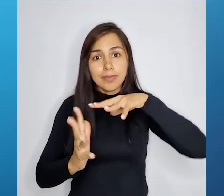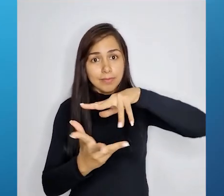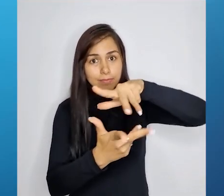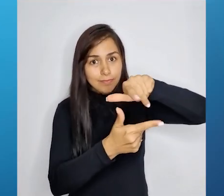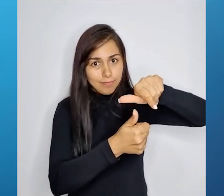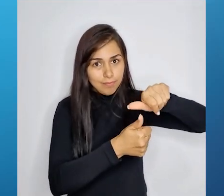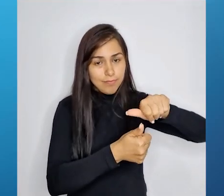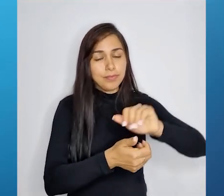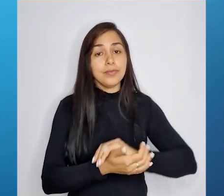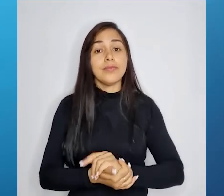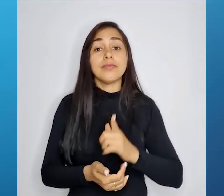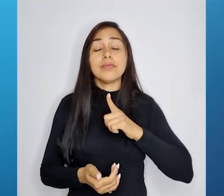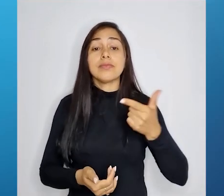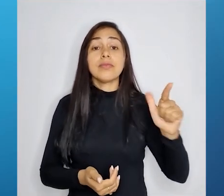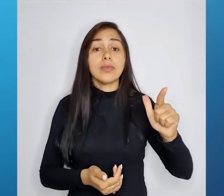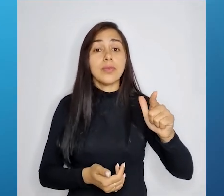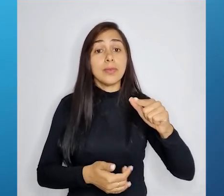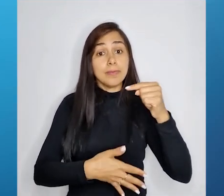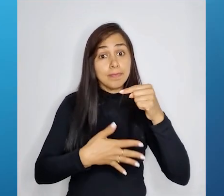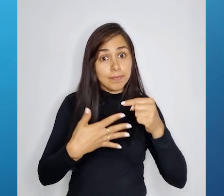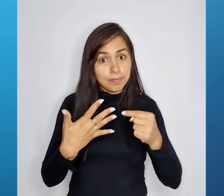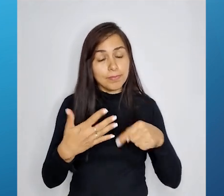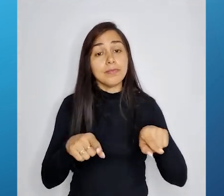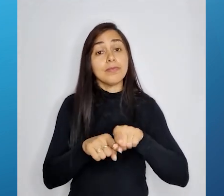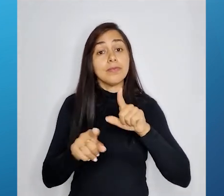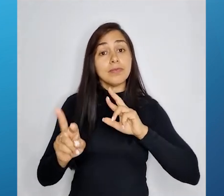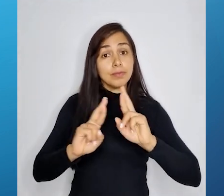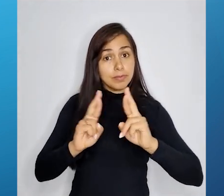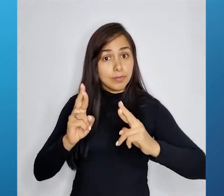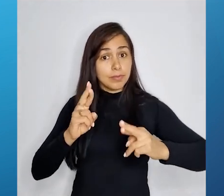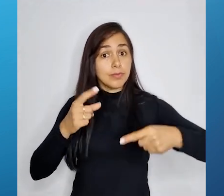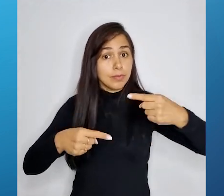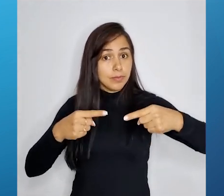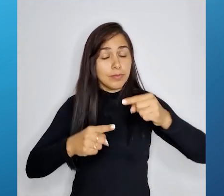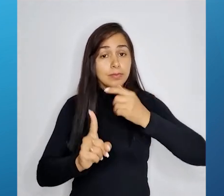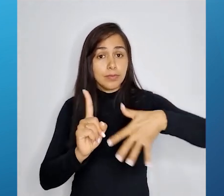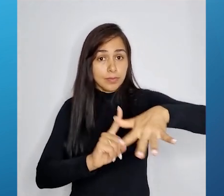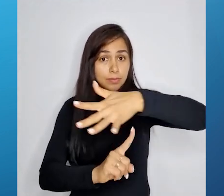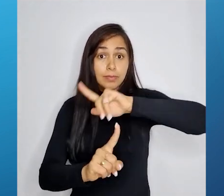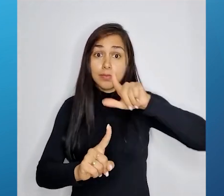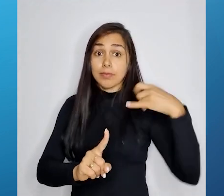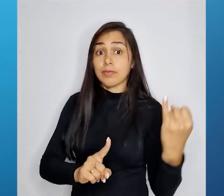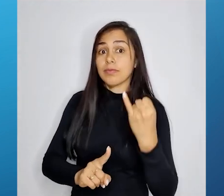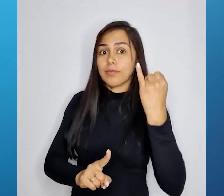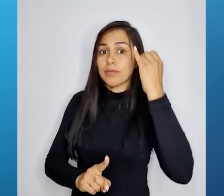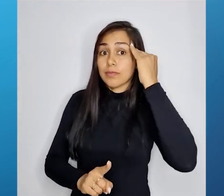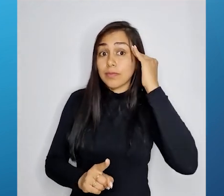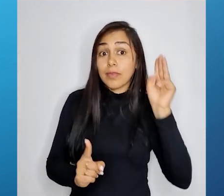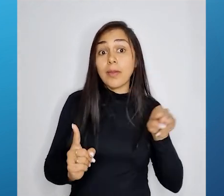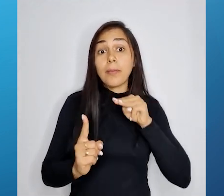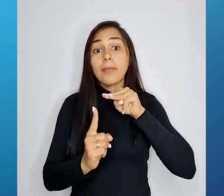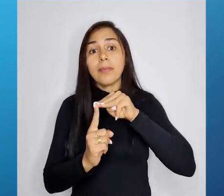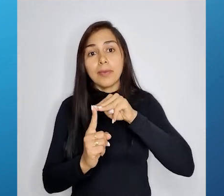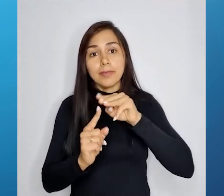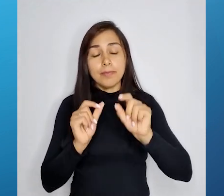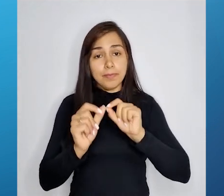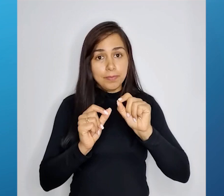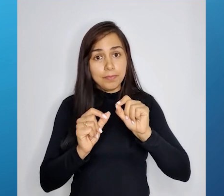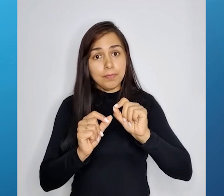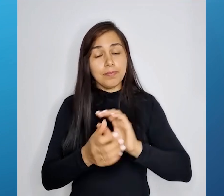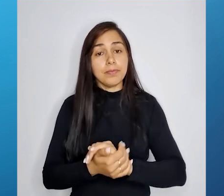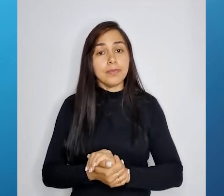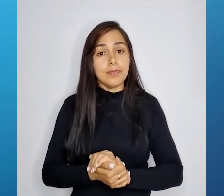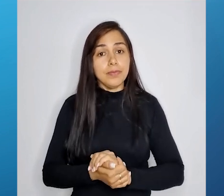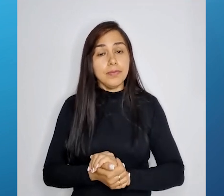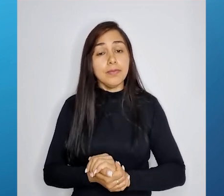O outro fator relacionado a essas políticas ambientais que são extremamente importantes para definição de metas é espécies